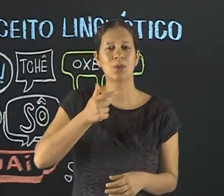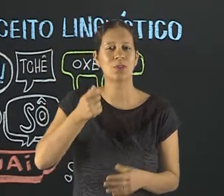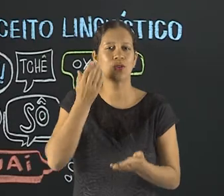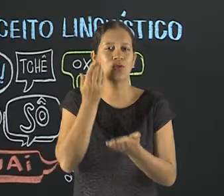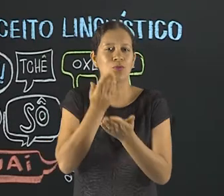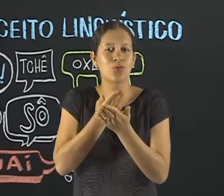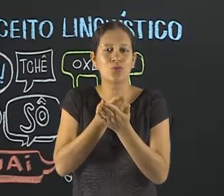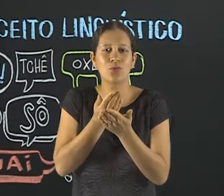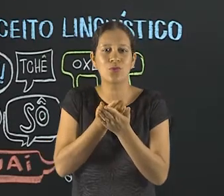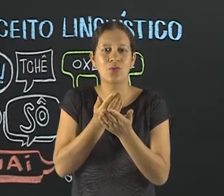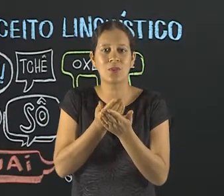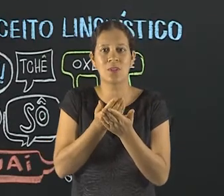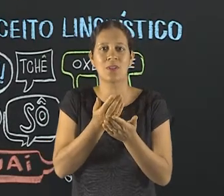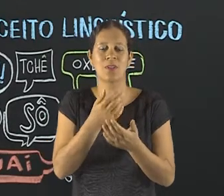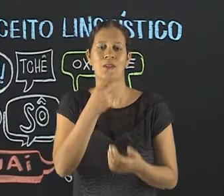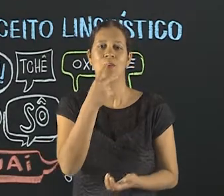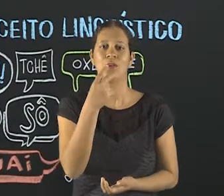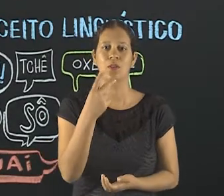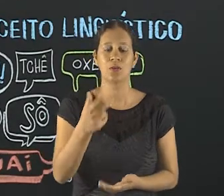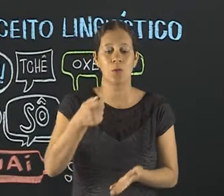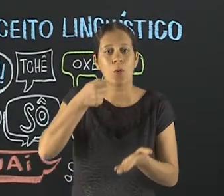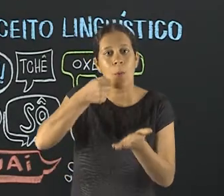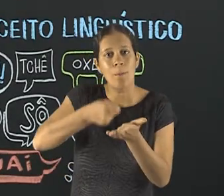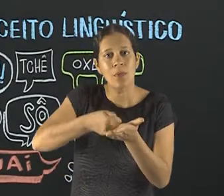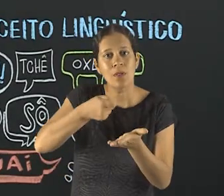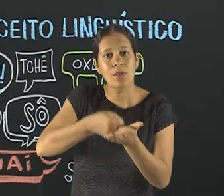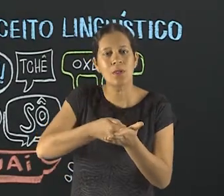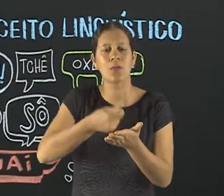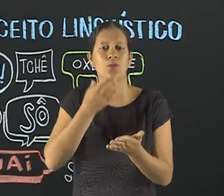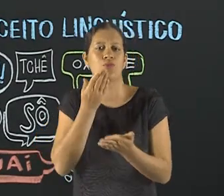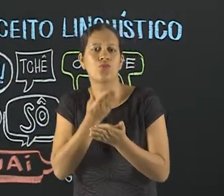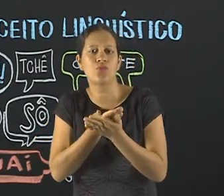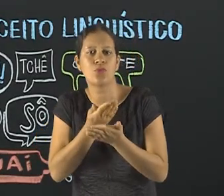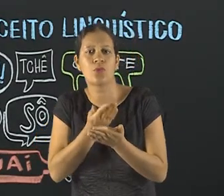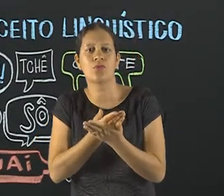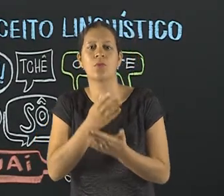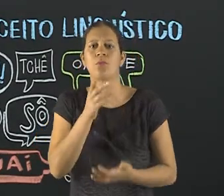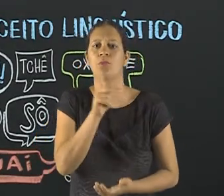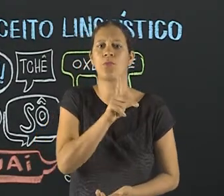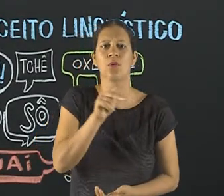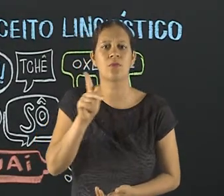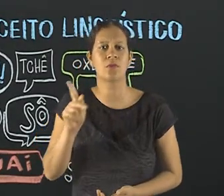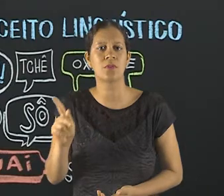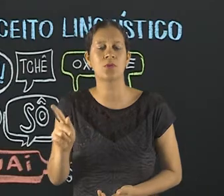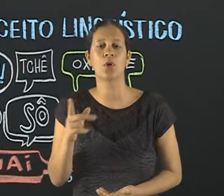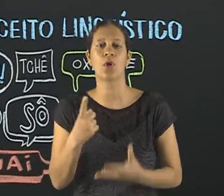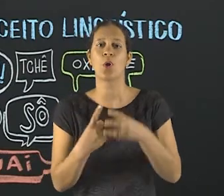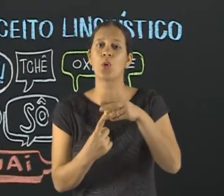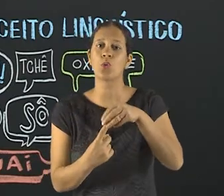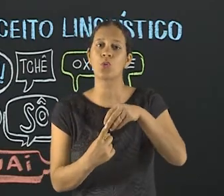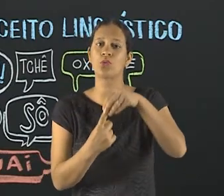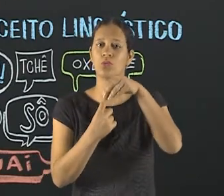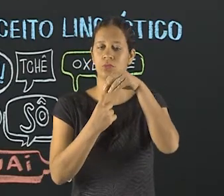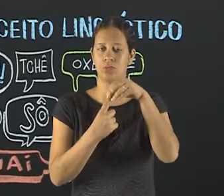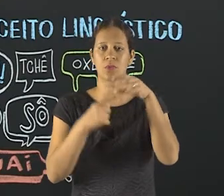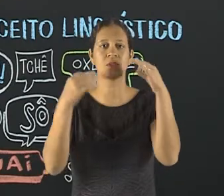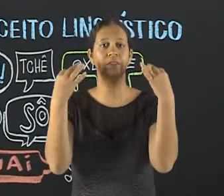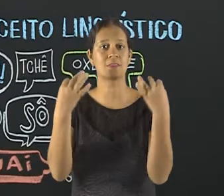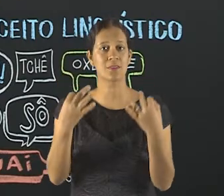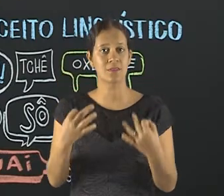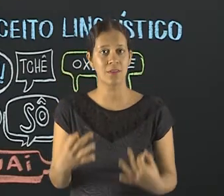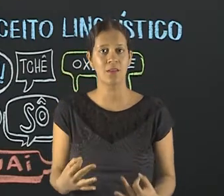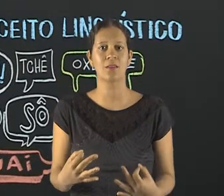estudar a língua obriga o pesquisador, o professor, a compreender que não existe uma maneira única, uma maneira